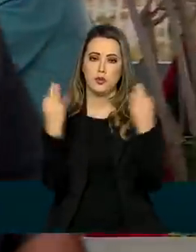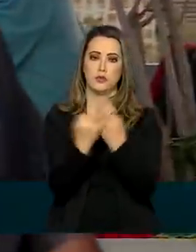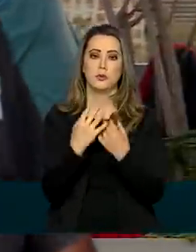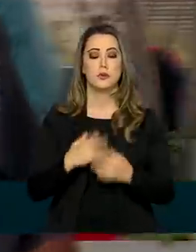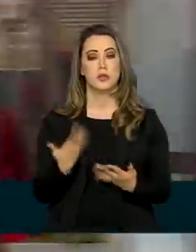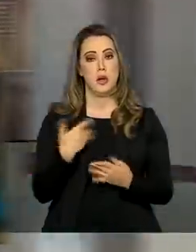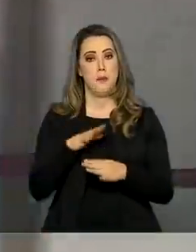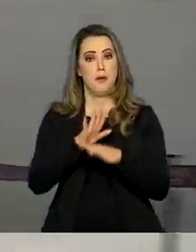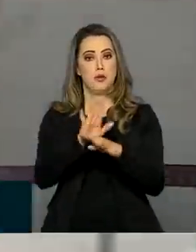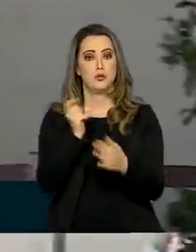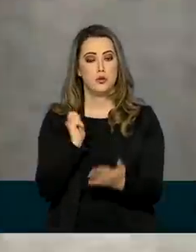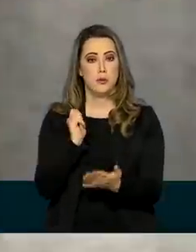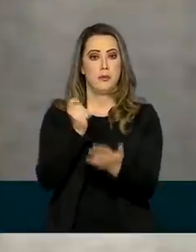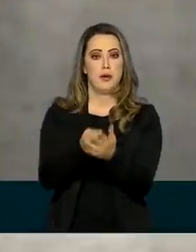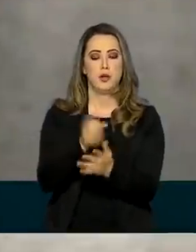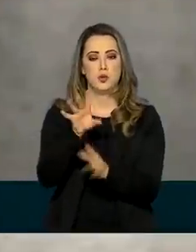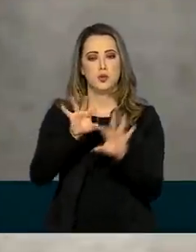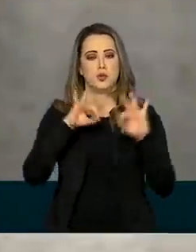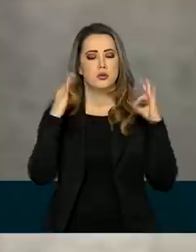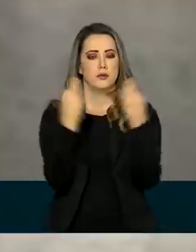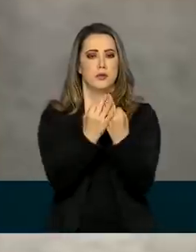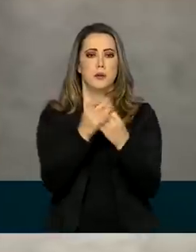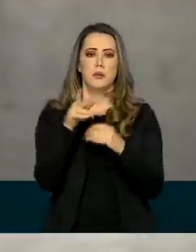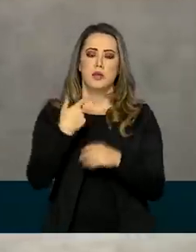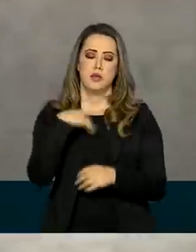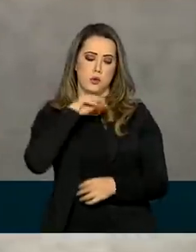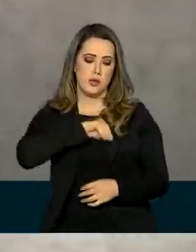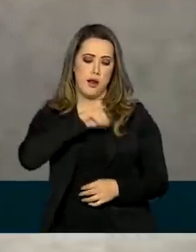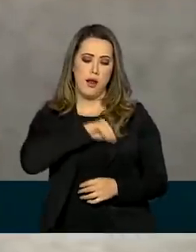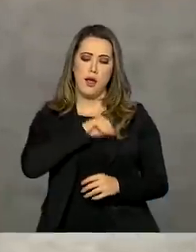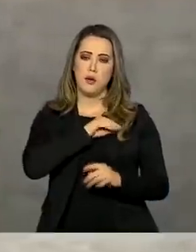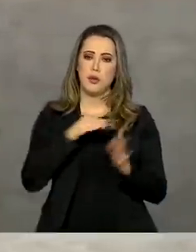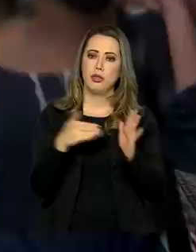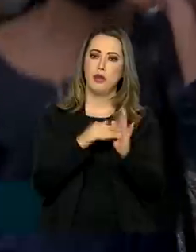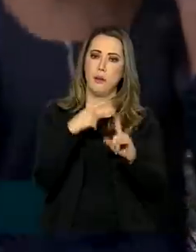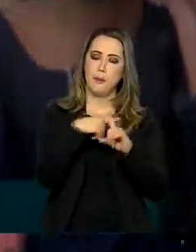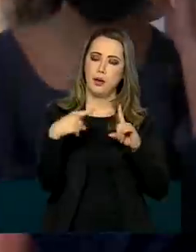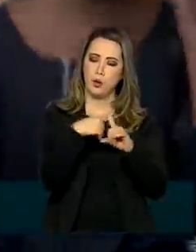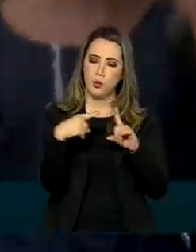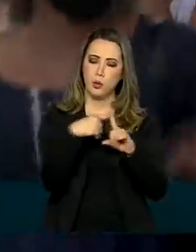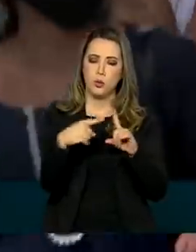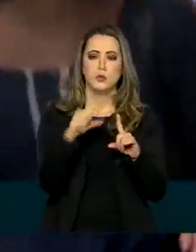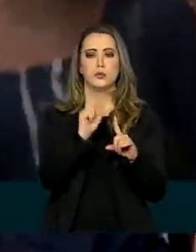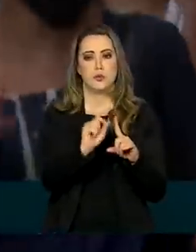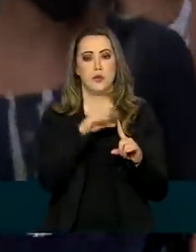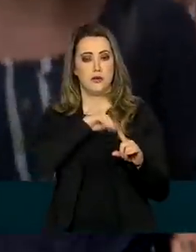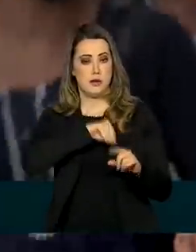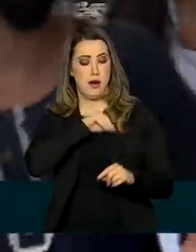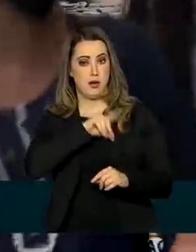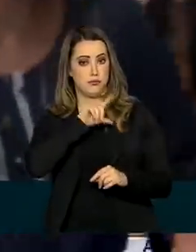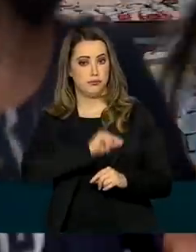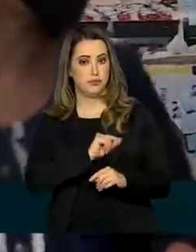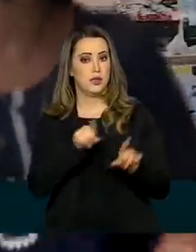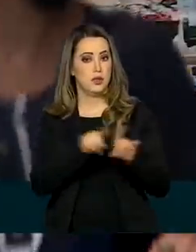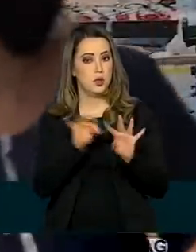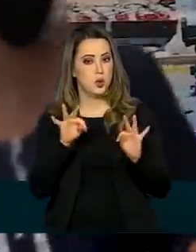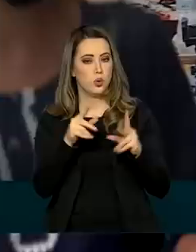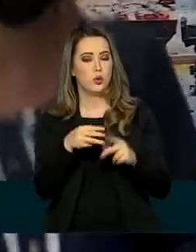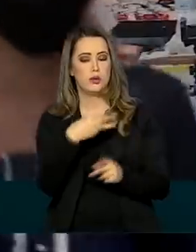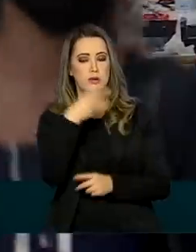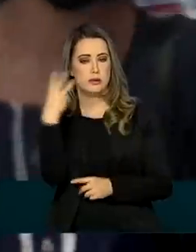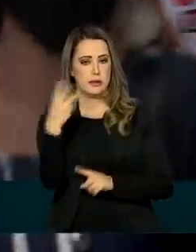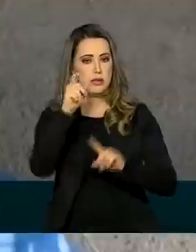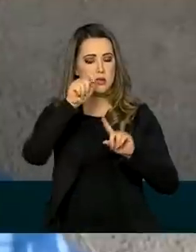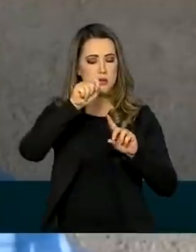será pago somente àquelas famílias com renda per capita de até meio salário mínimo e renda mensal total de até três